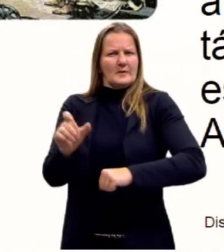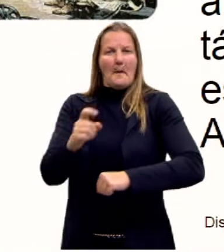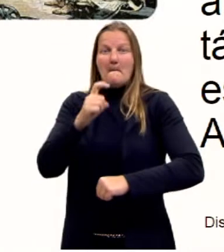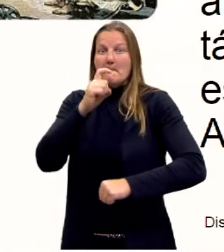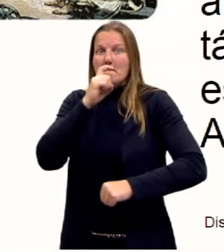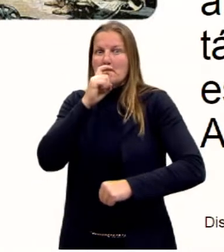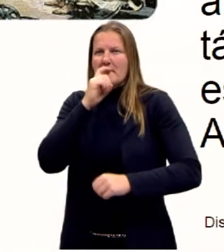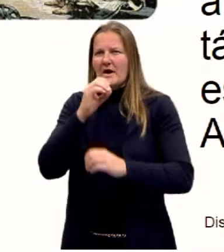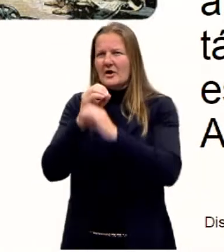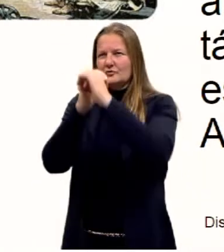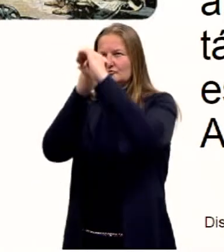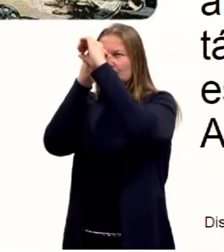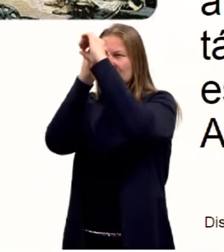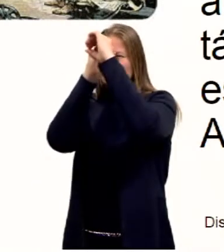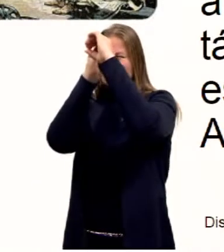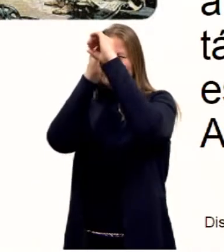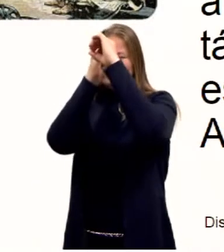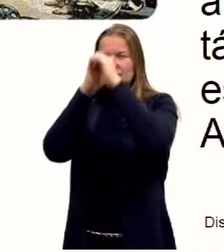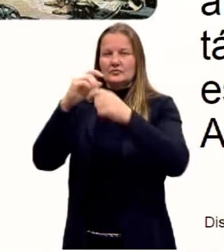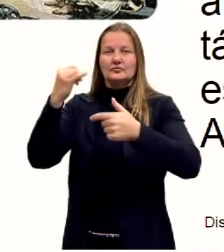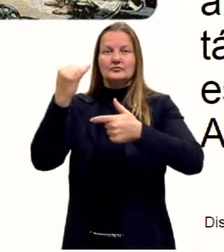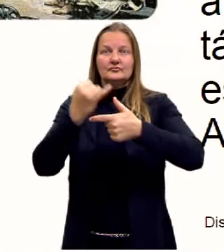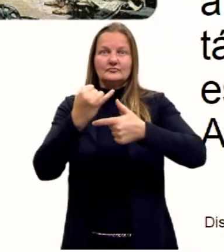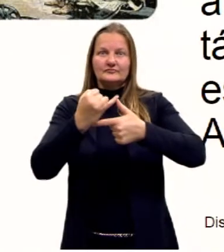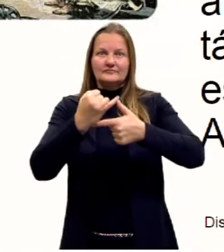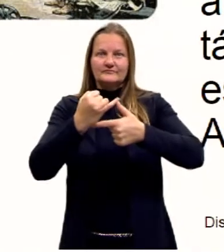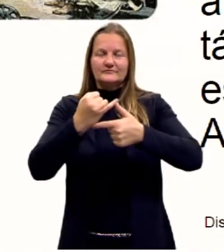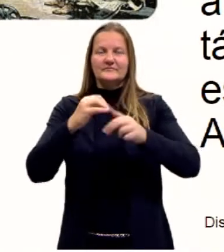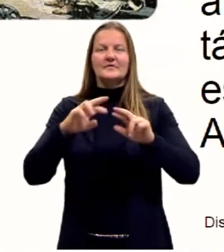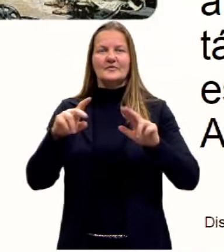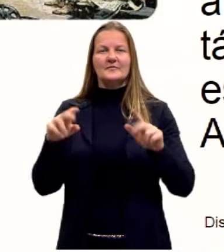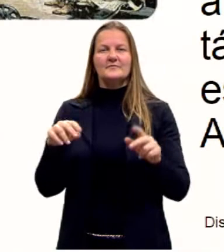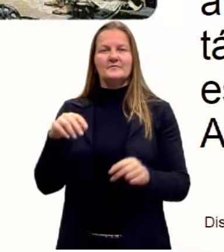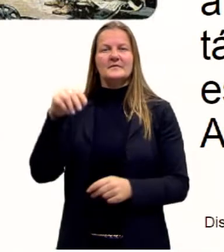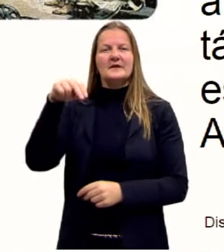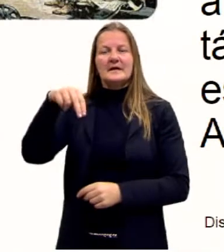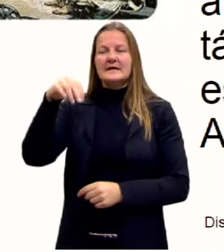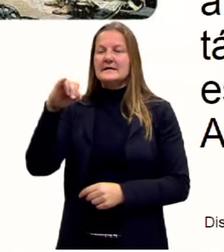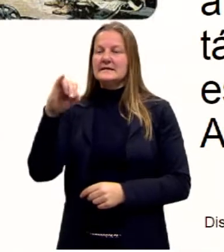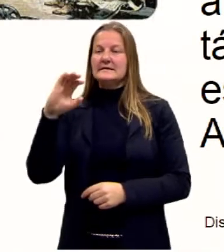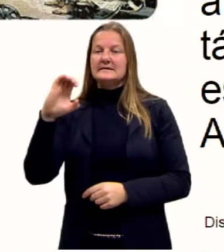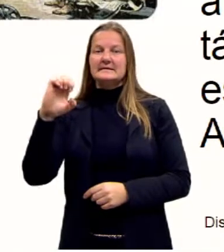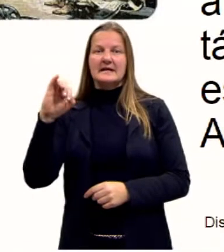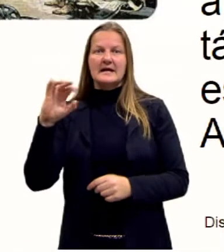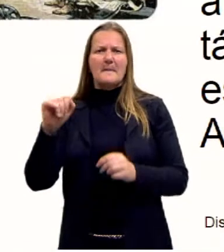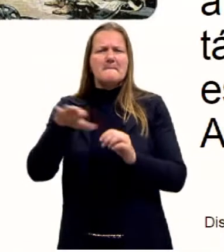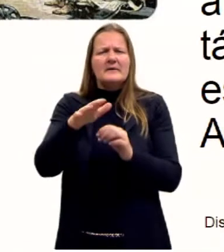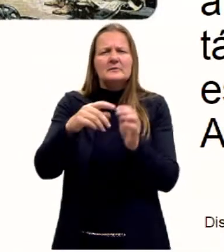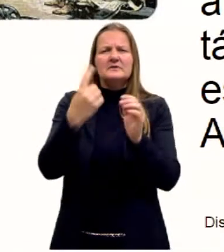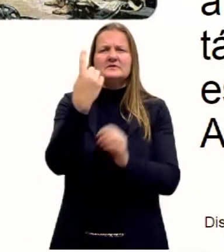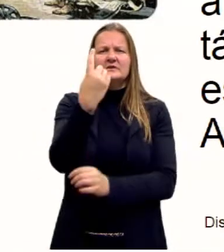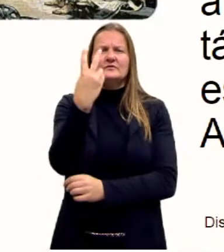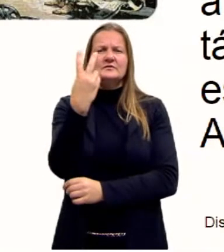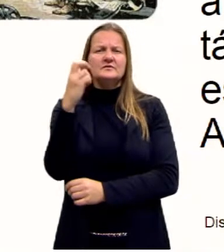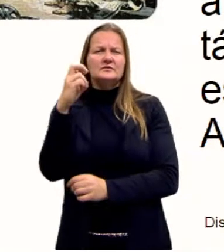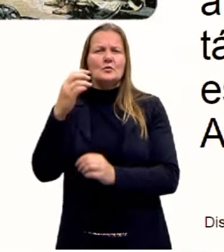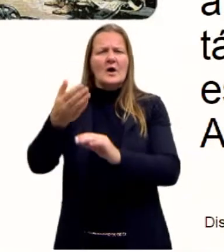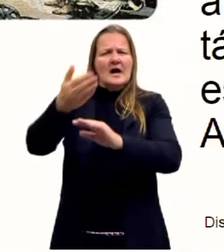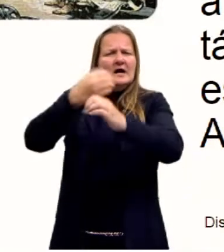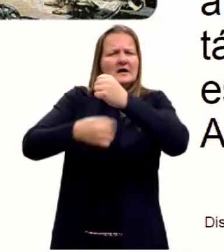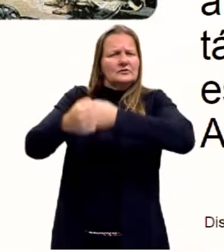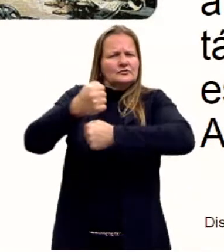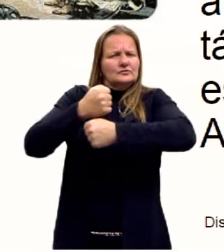astrônomo Hipercudiniceia, por volta de 180 a 125 anos antes de Cristo,